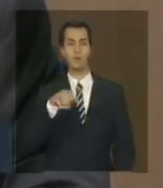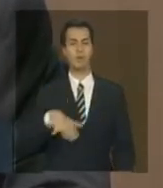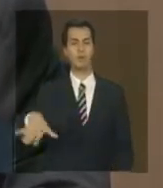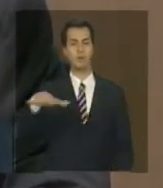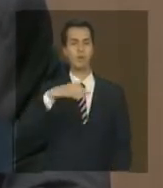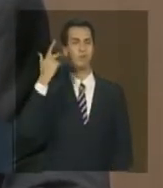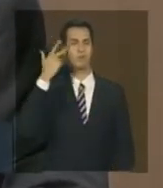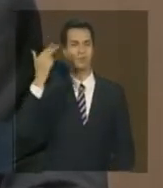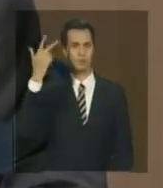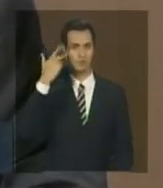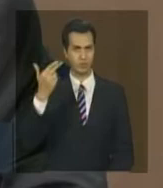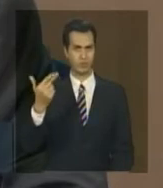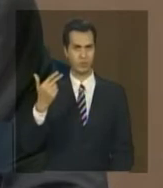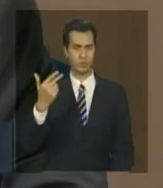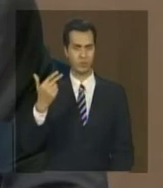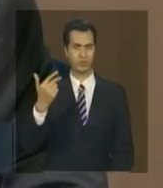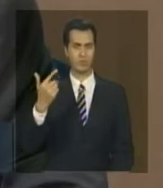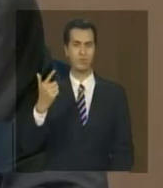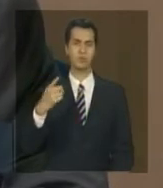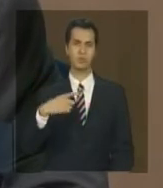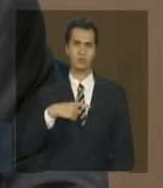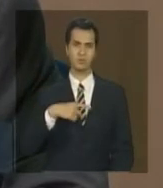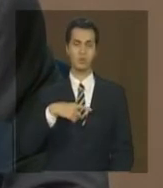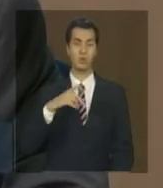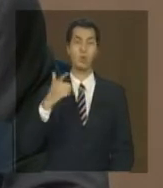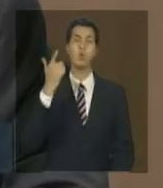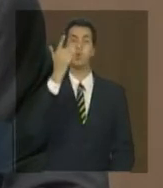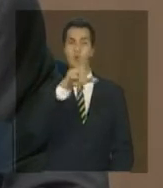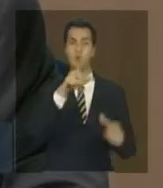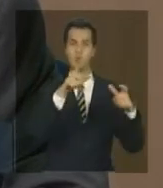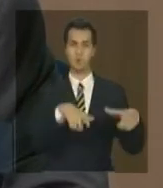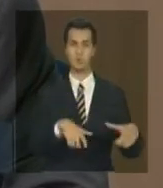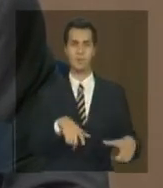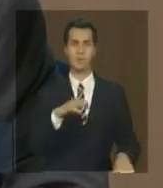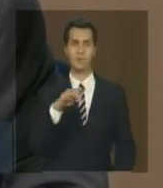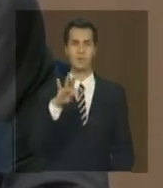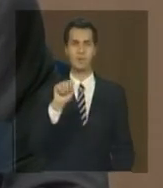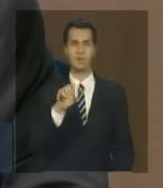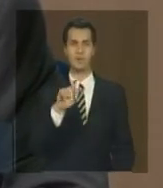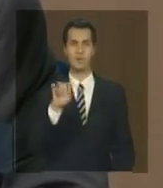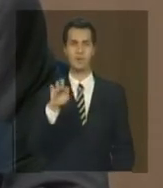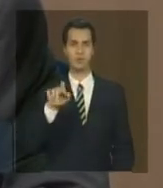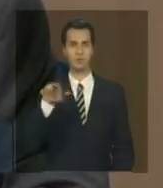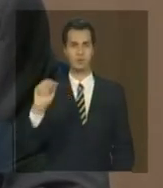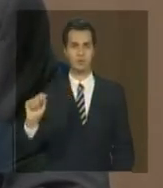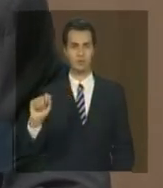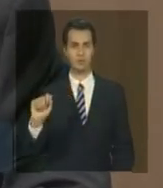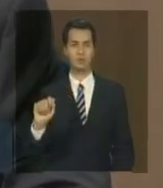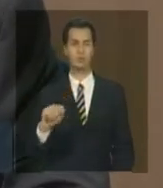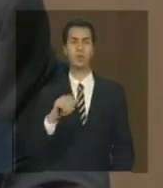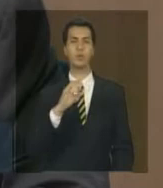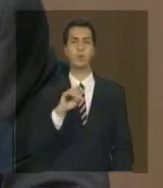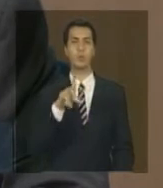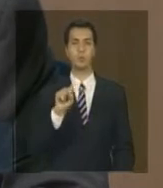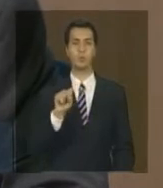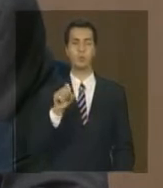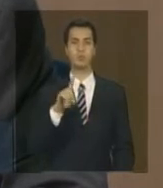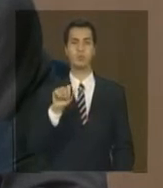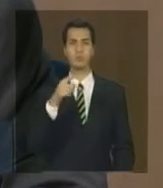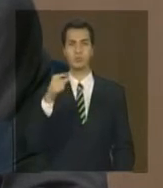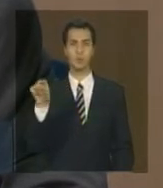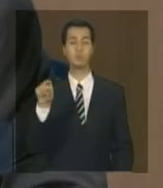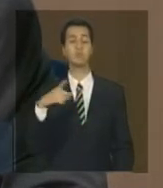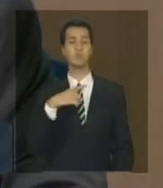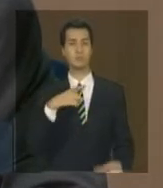inundadas nos outros biomas como Mata Atlântica Cerrado e Caatinga corpos d'água também inclui áreas